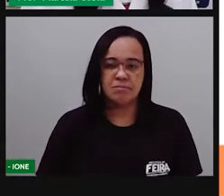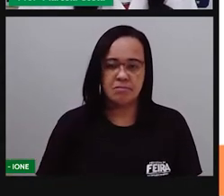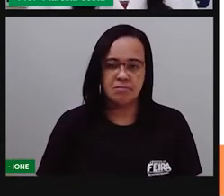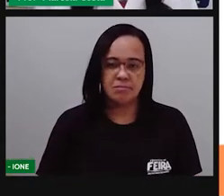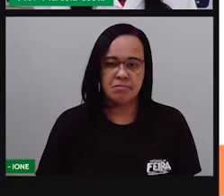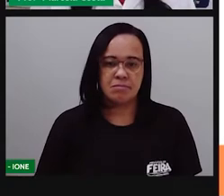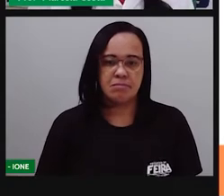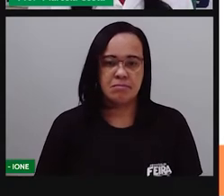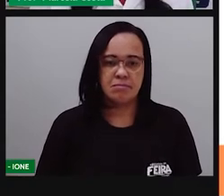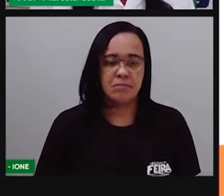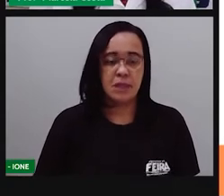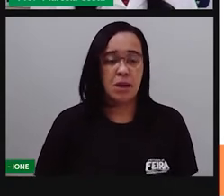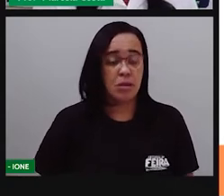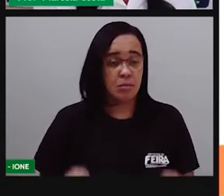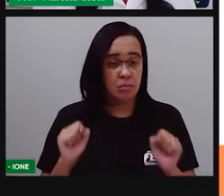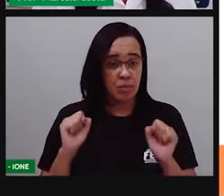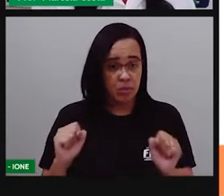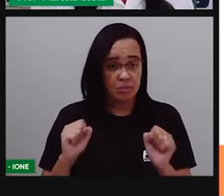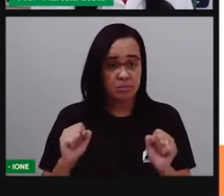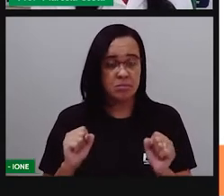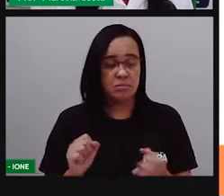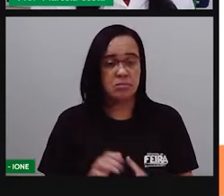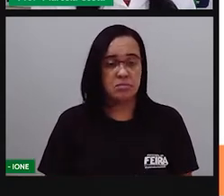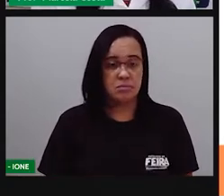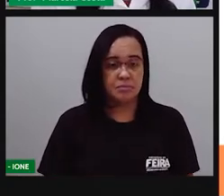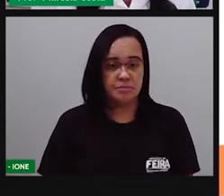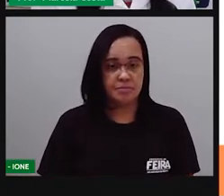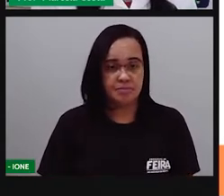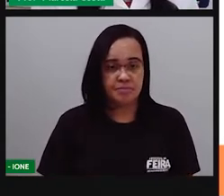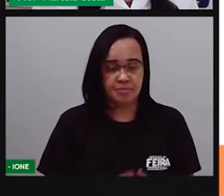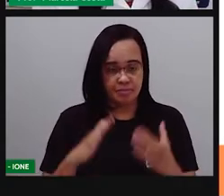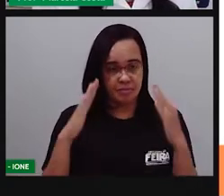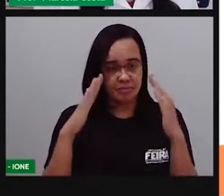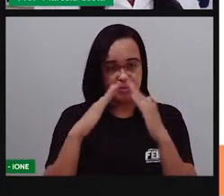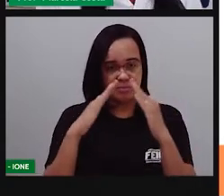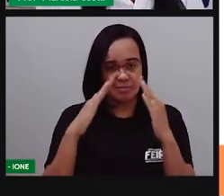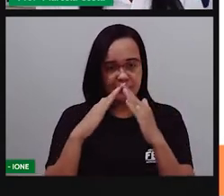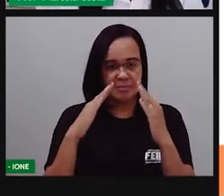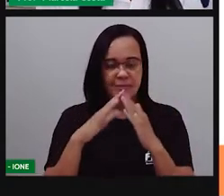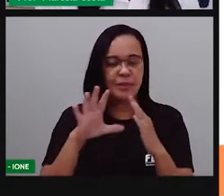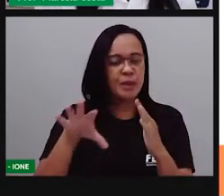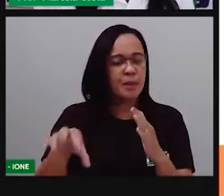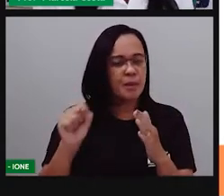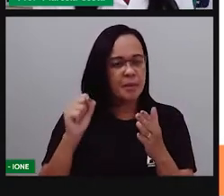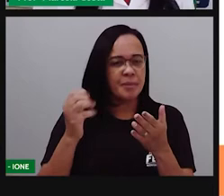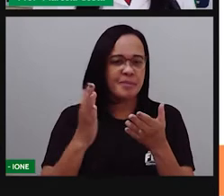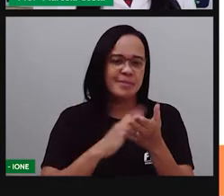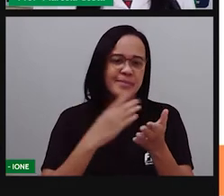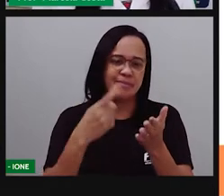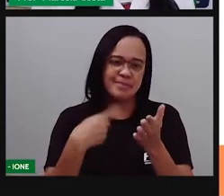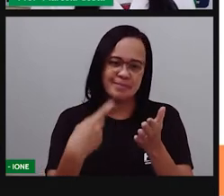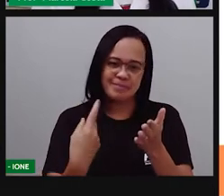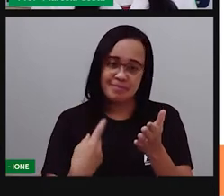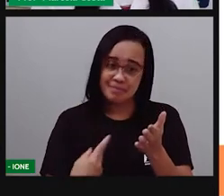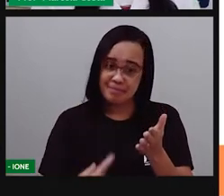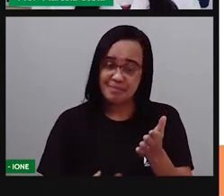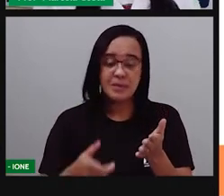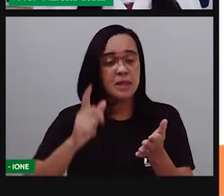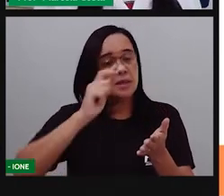Você pode, criança... Aí na sua casa pegar o seu caderno... E aí